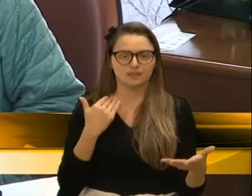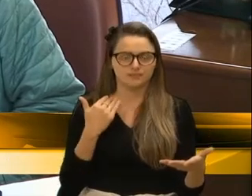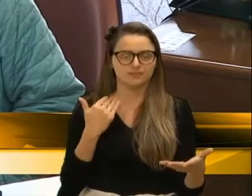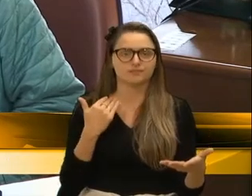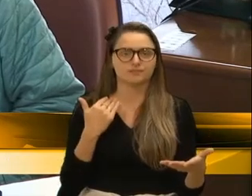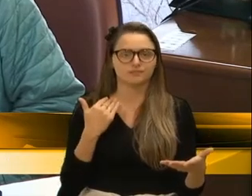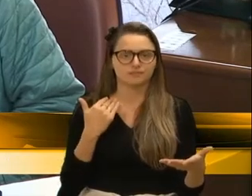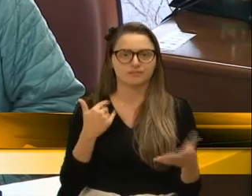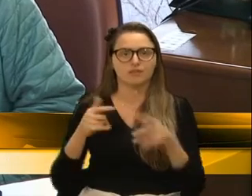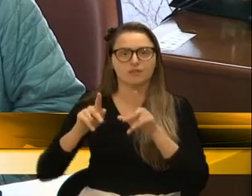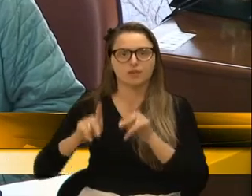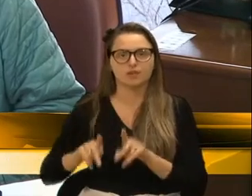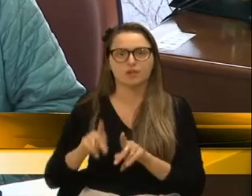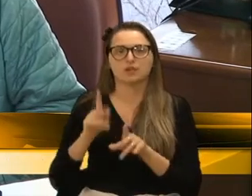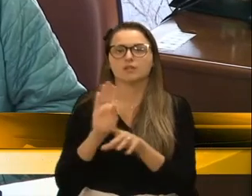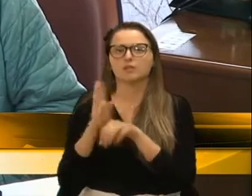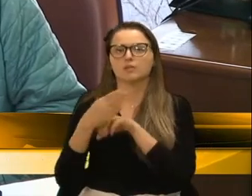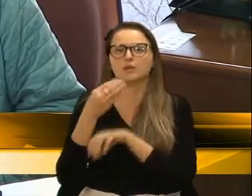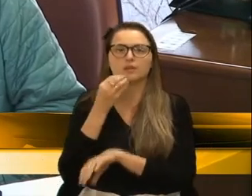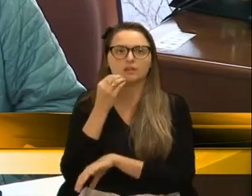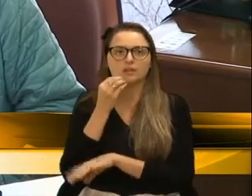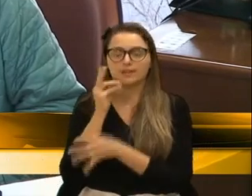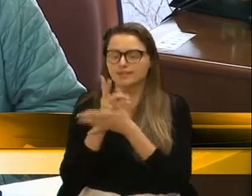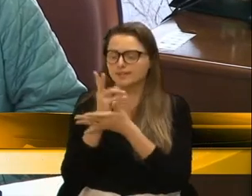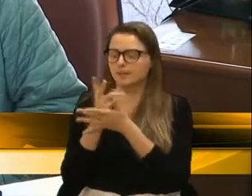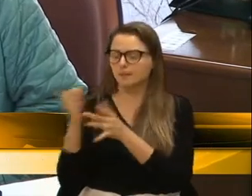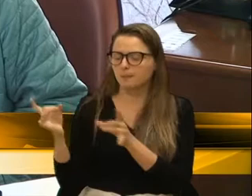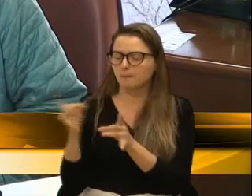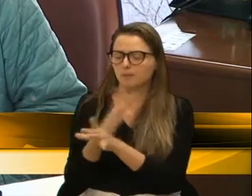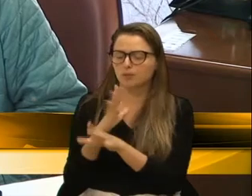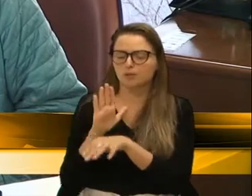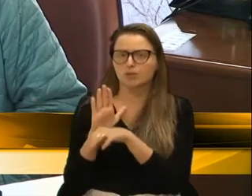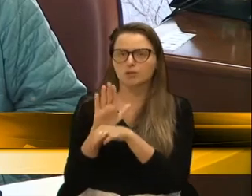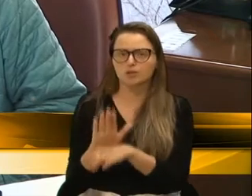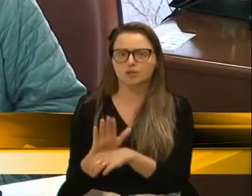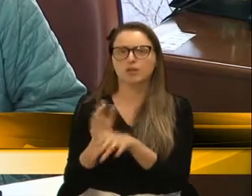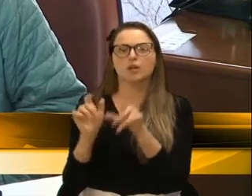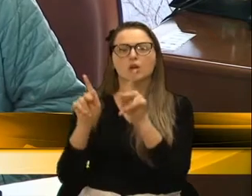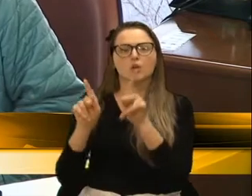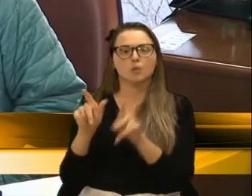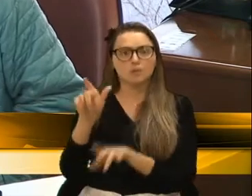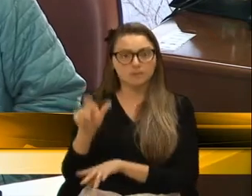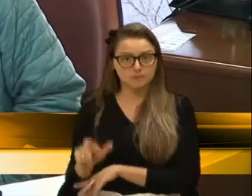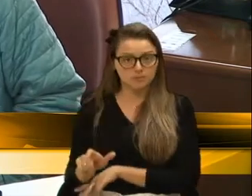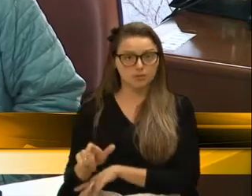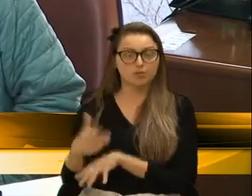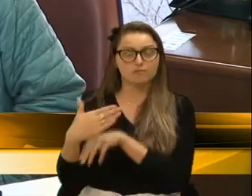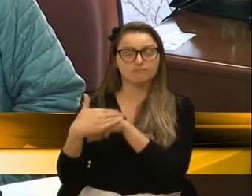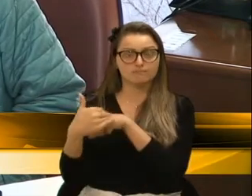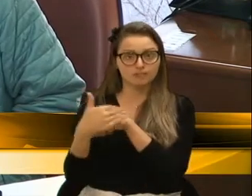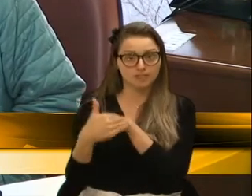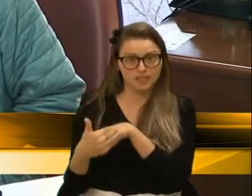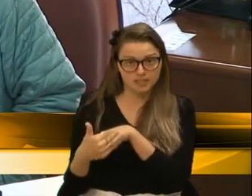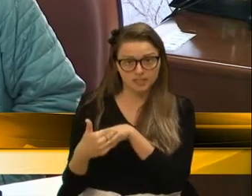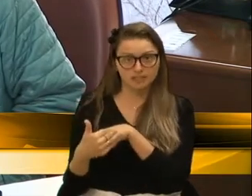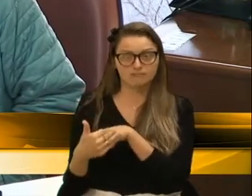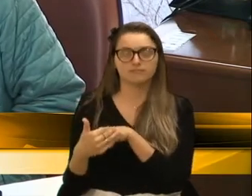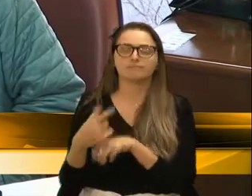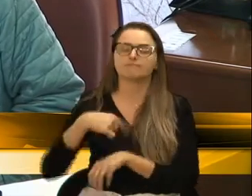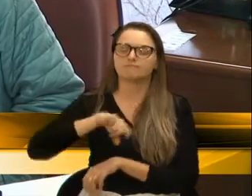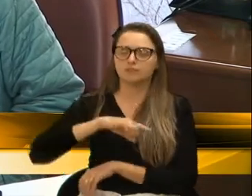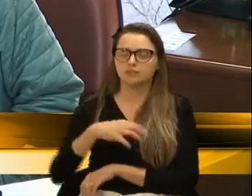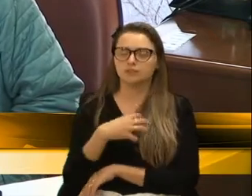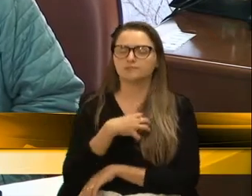a comunidade de Anarrec, que sempre esteve pronta para ajudar, uma pessoa do bem, e que a gente lamenta